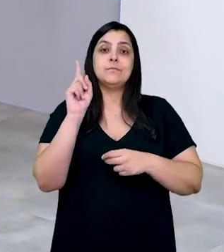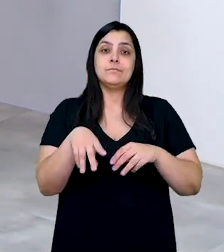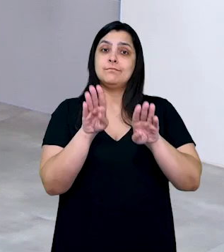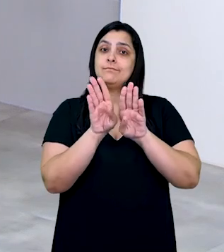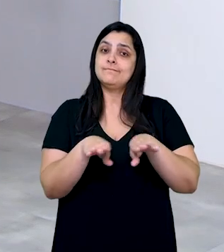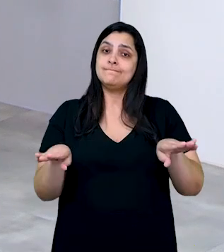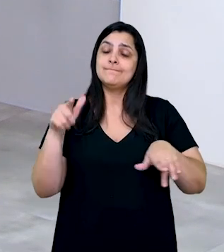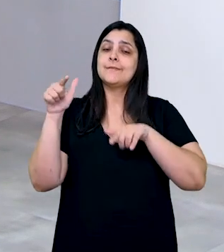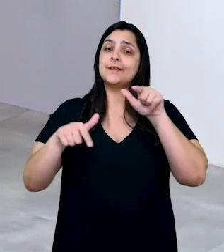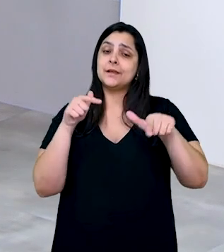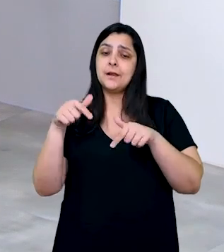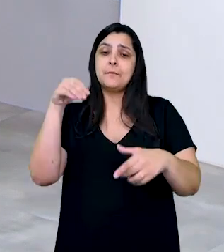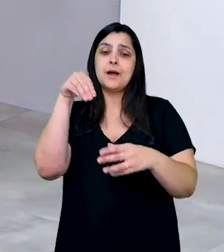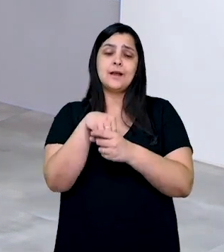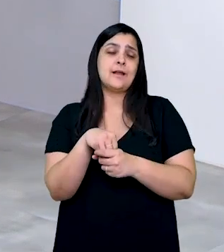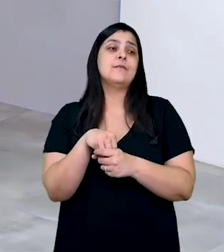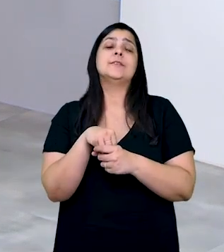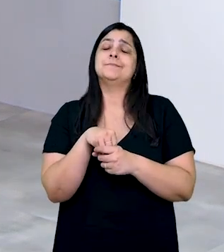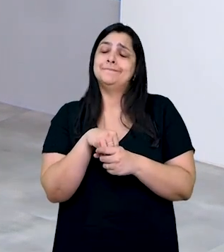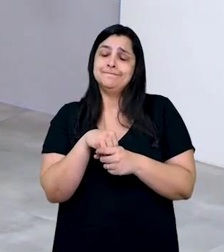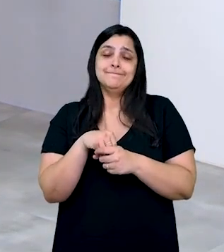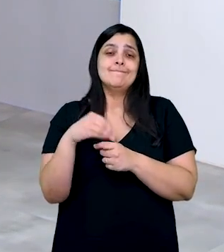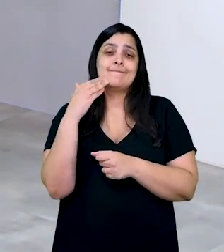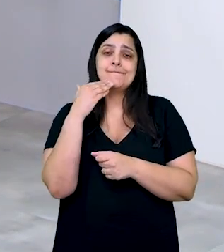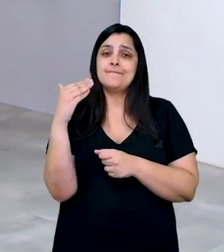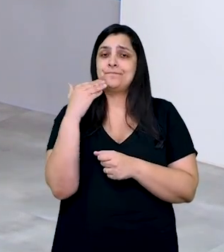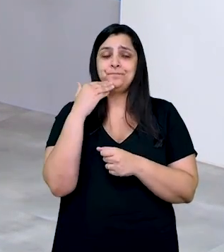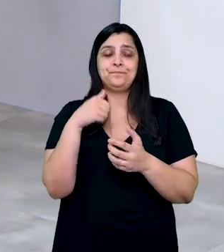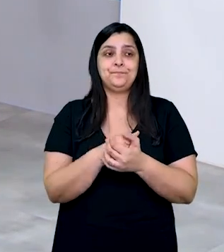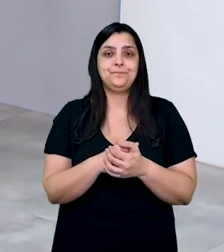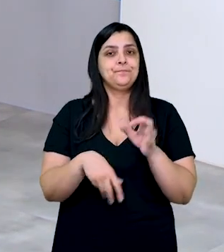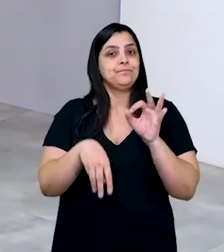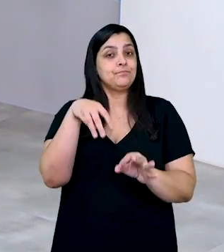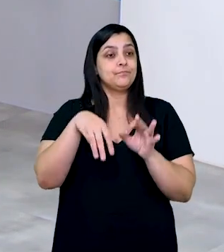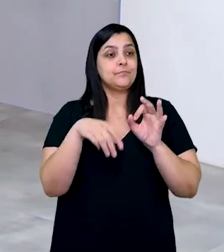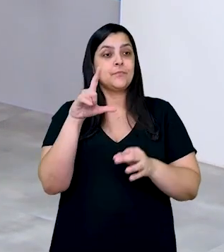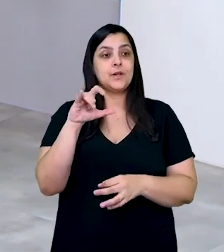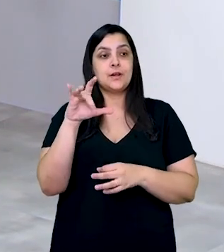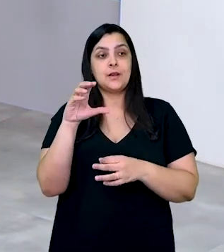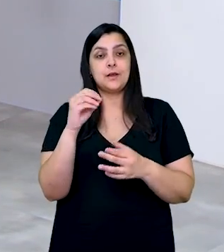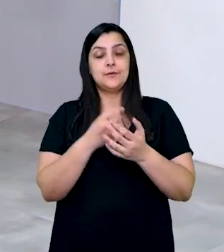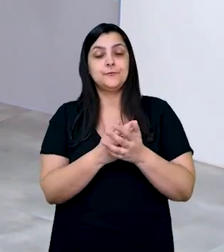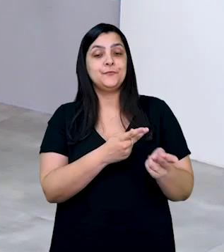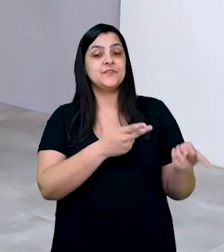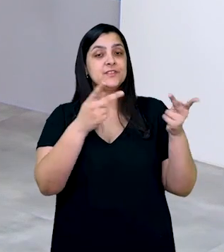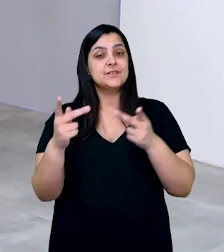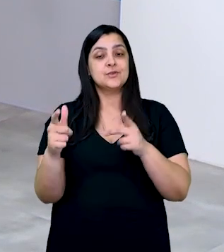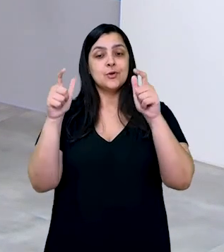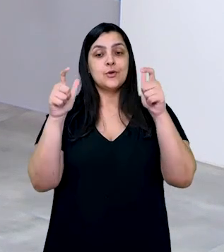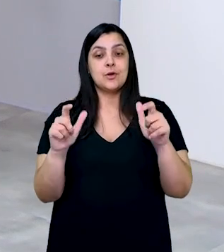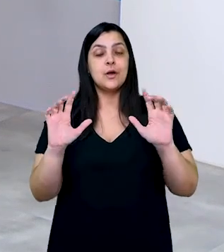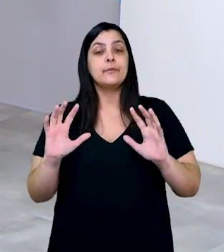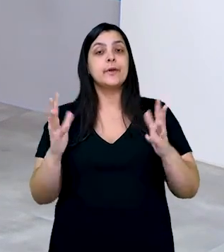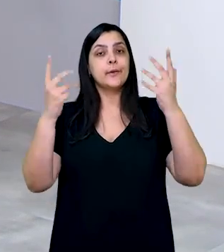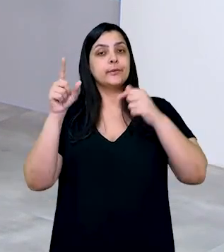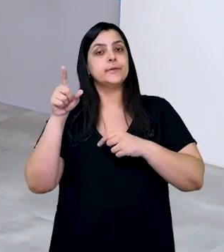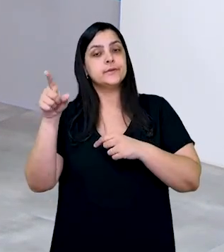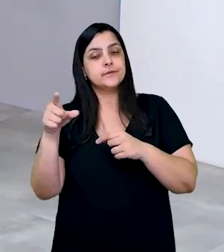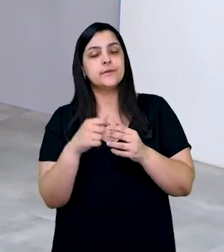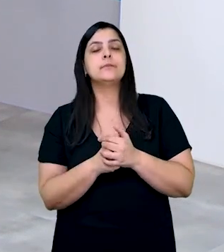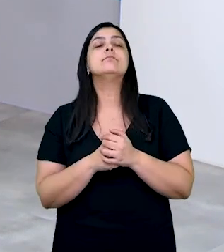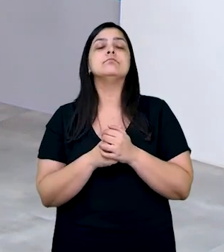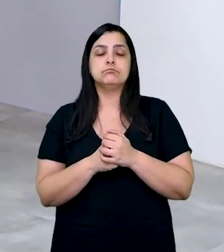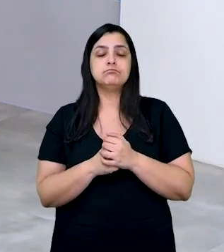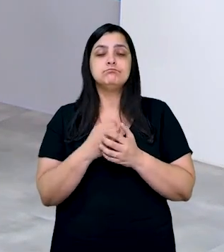22 eram crianças que trabalhavam em condições precárias. O ministro Lélio Bentes Corrêa visitou o local onde essa tragédia